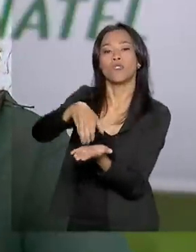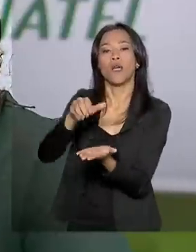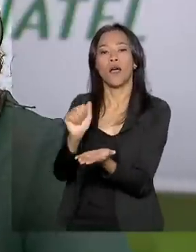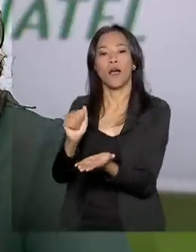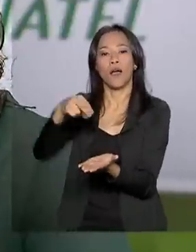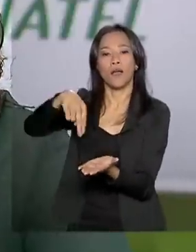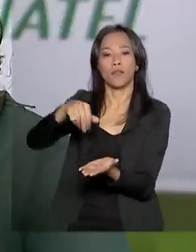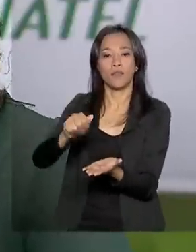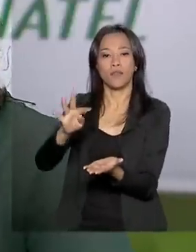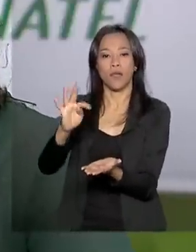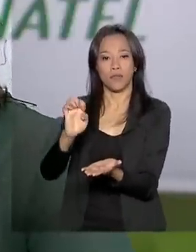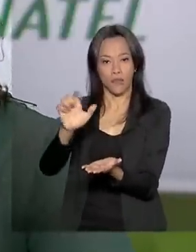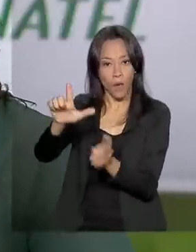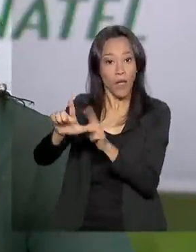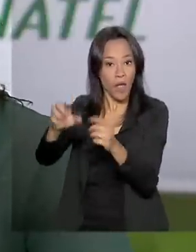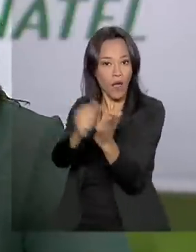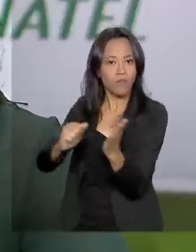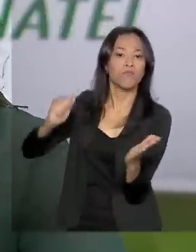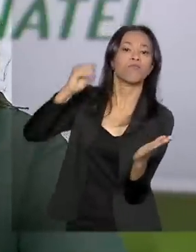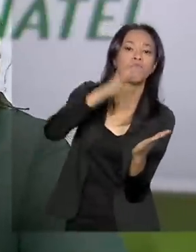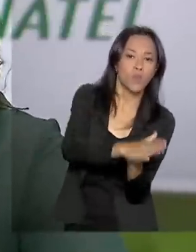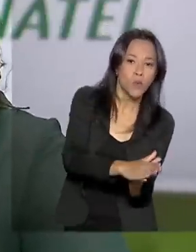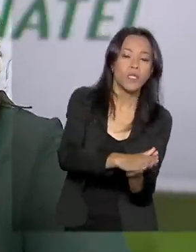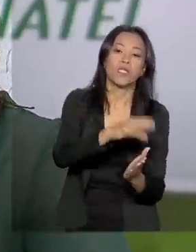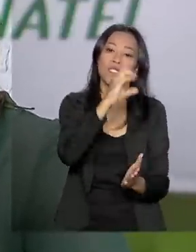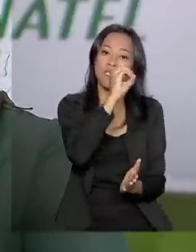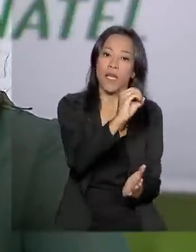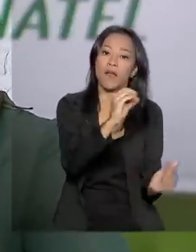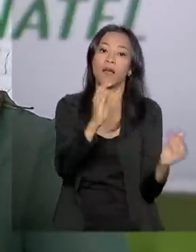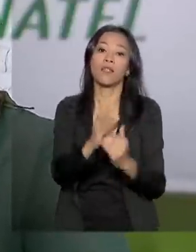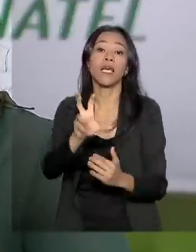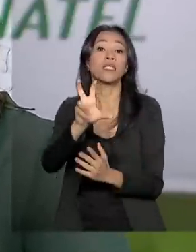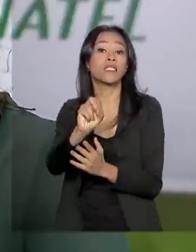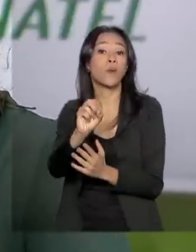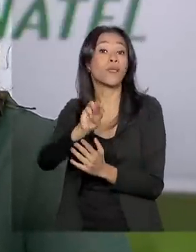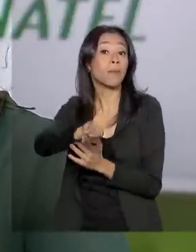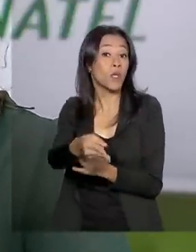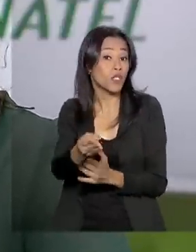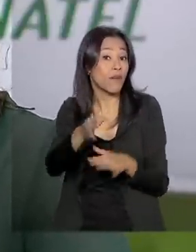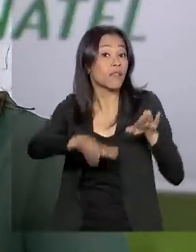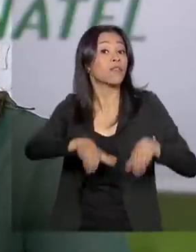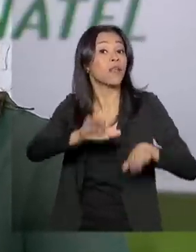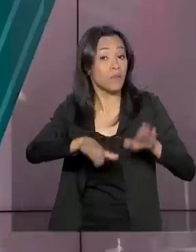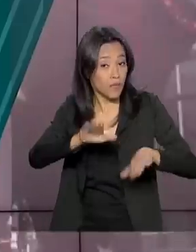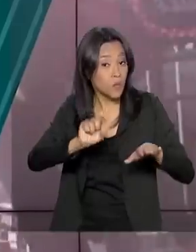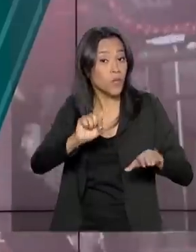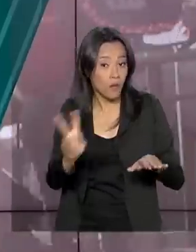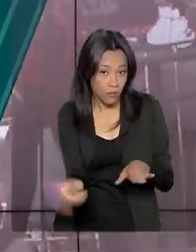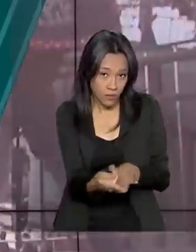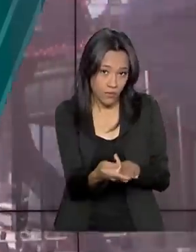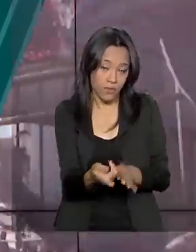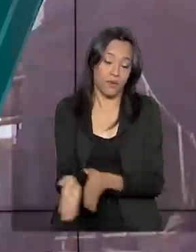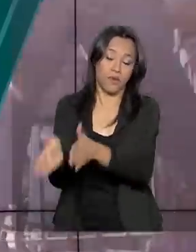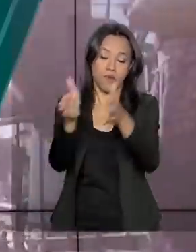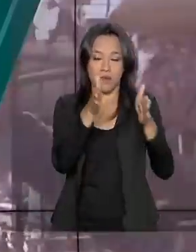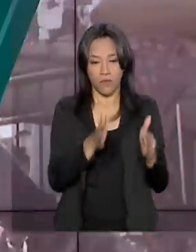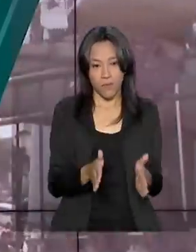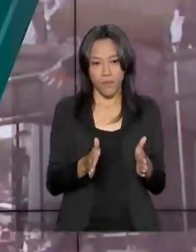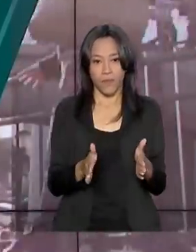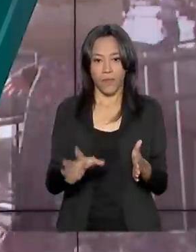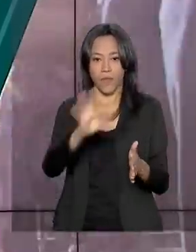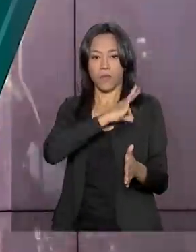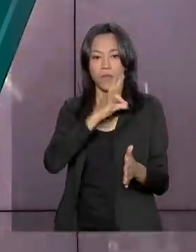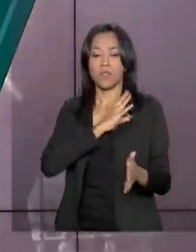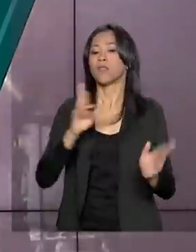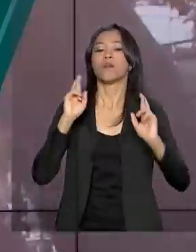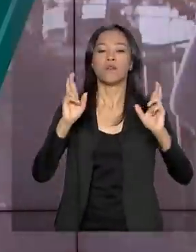Anatel são aplicadas de 0 a 50 milhões, a depender da gravidade do descumprimento. A Polícia Rodoviária